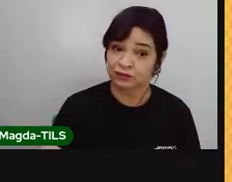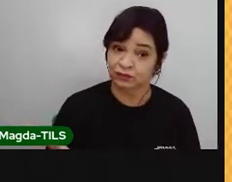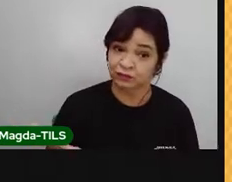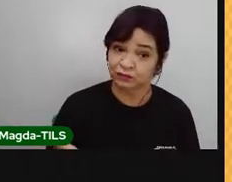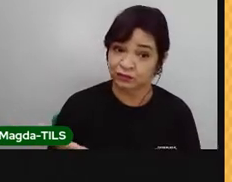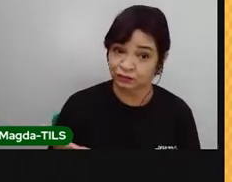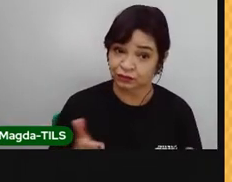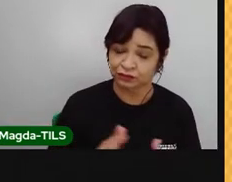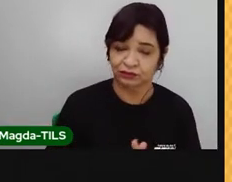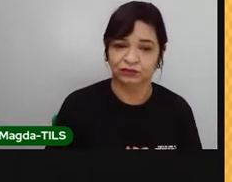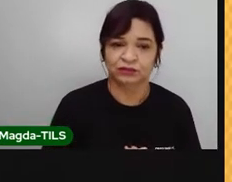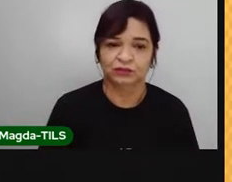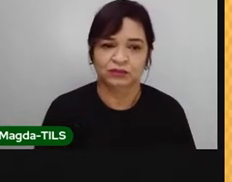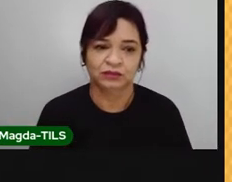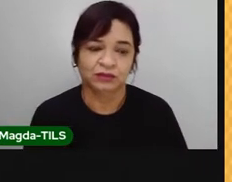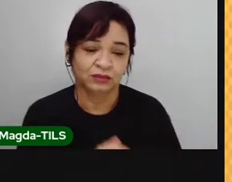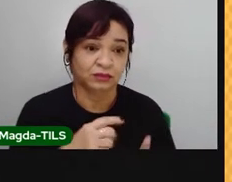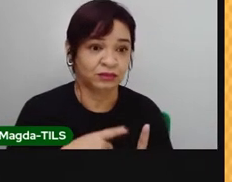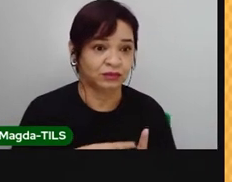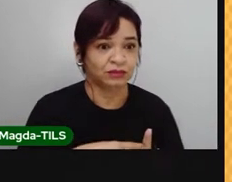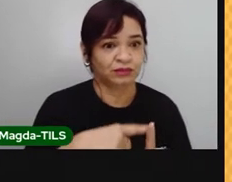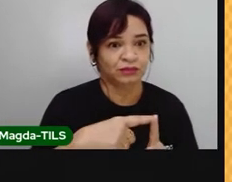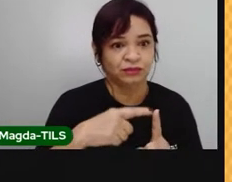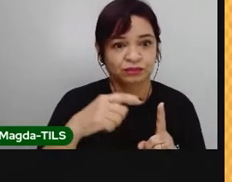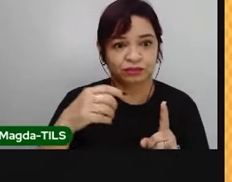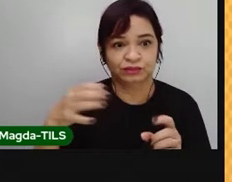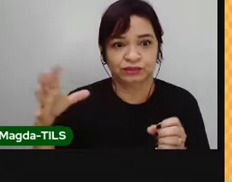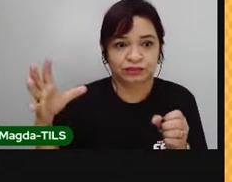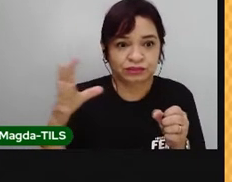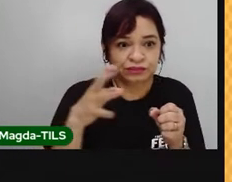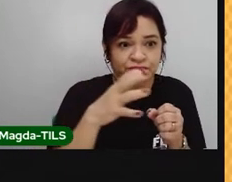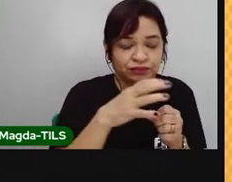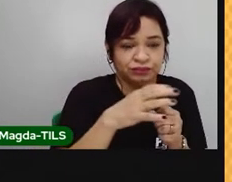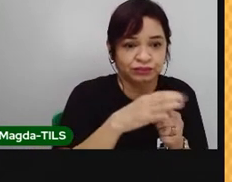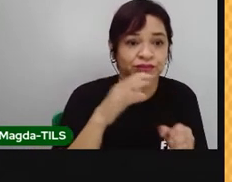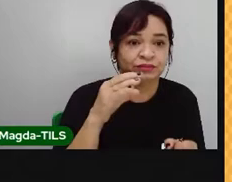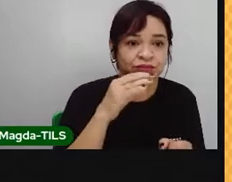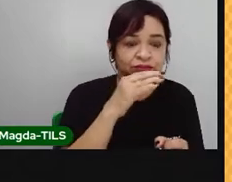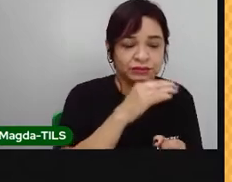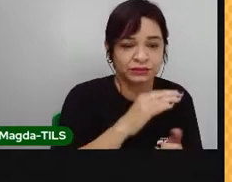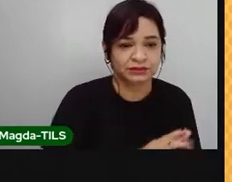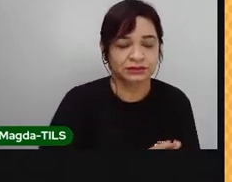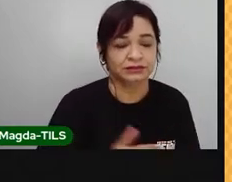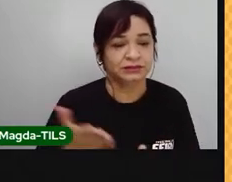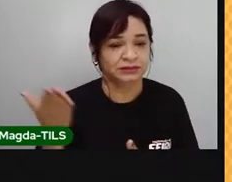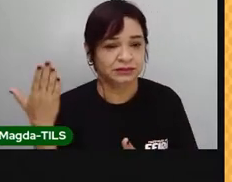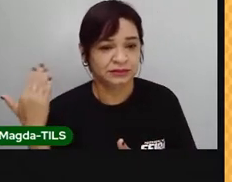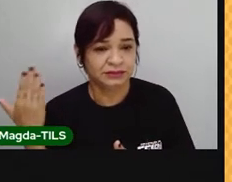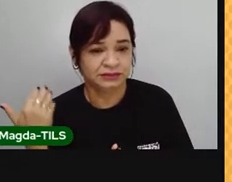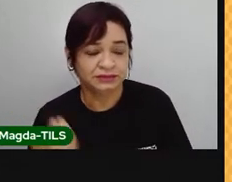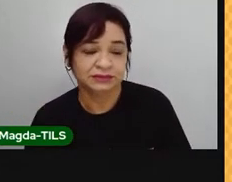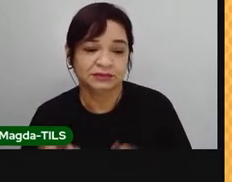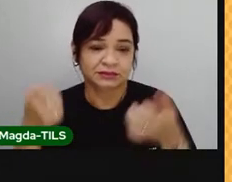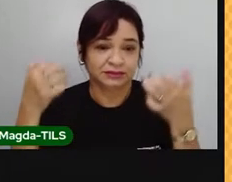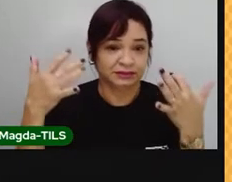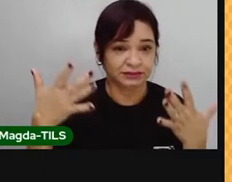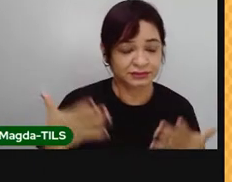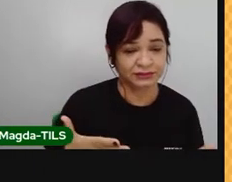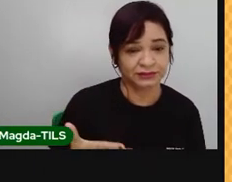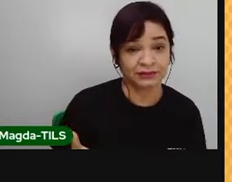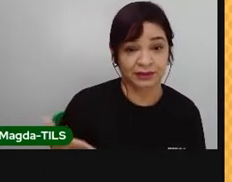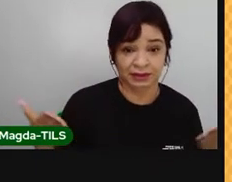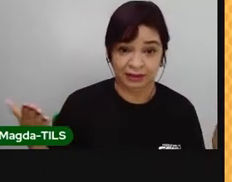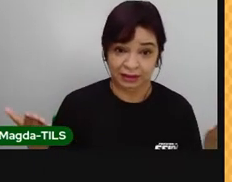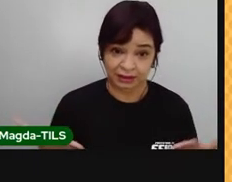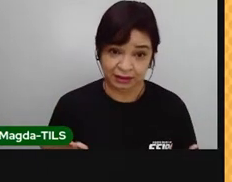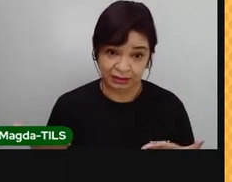efeito estufa, camada de ozônio e aquecimento global. Na aula anterior a gente já falou sobre efeito estufa, camada de ozônio, agora a gente vai